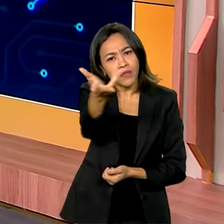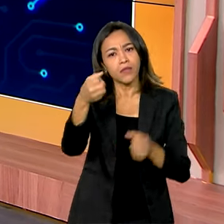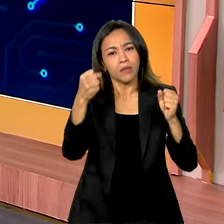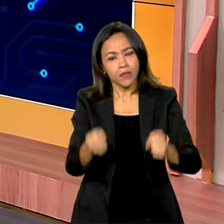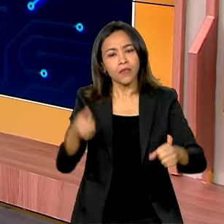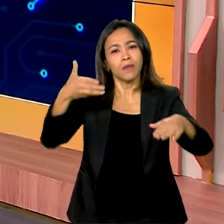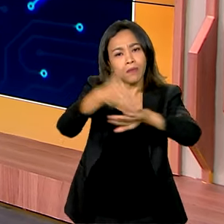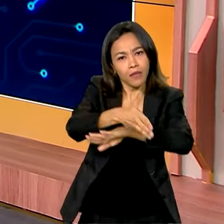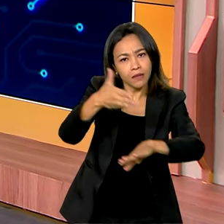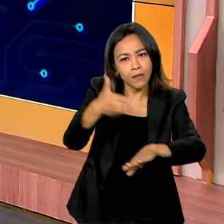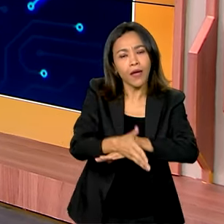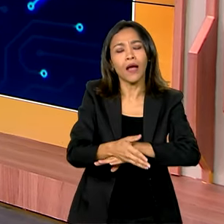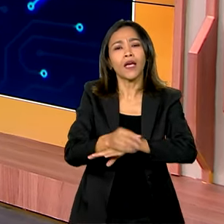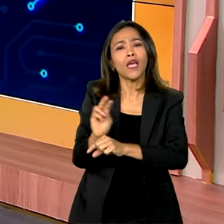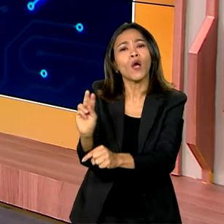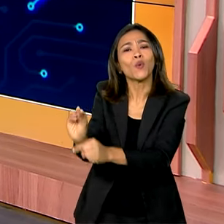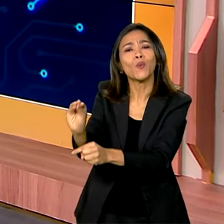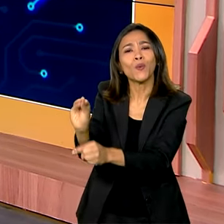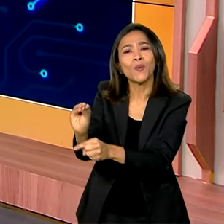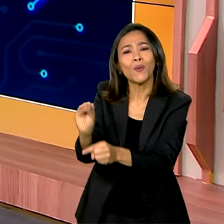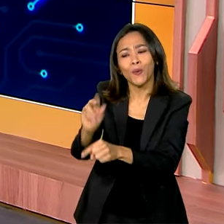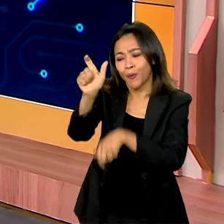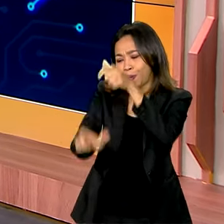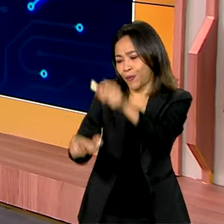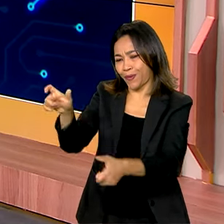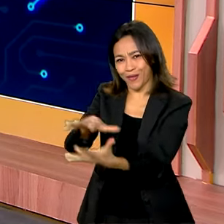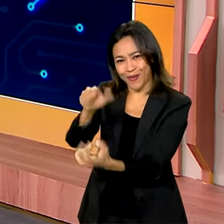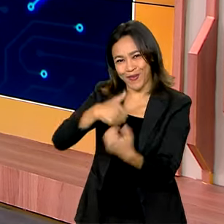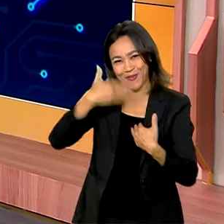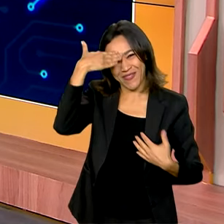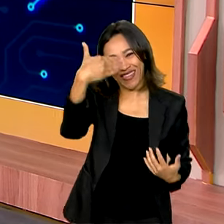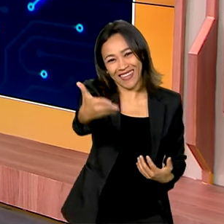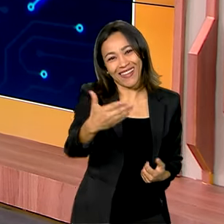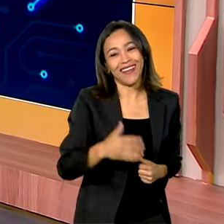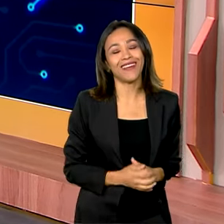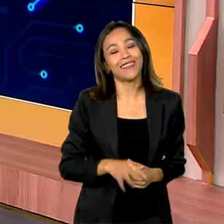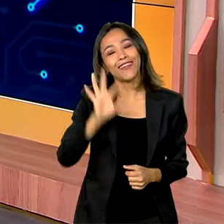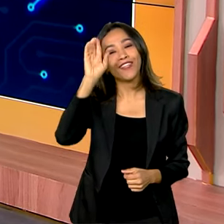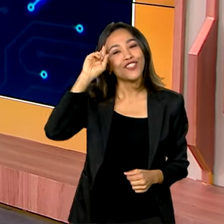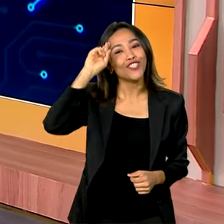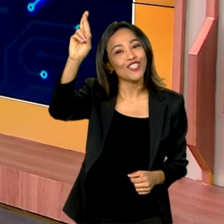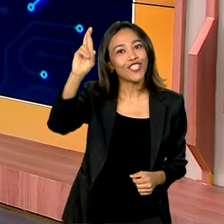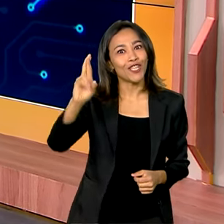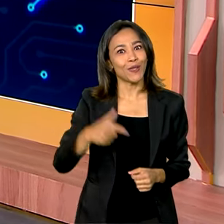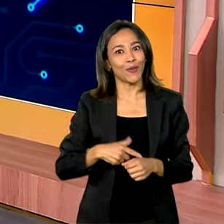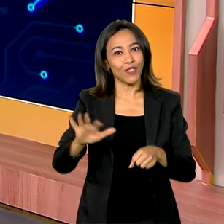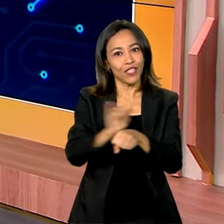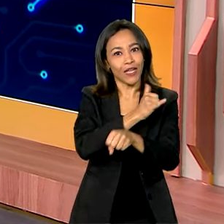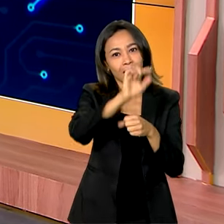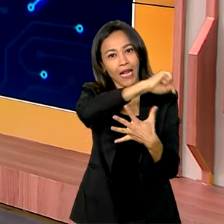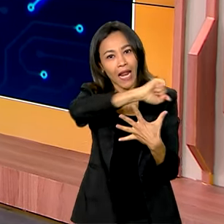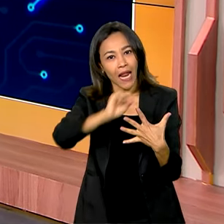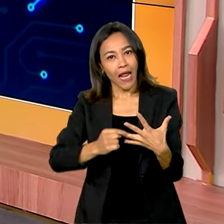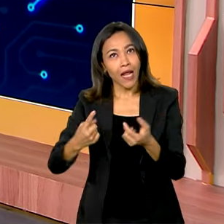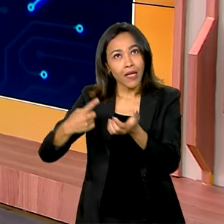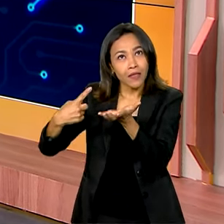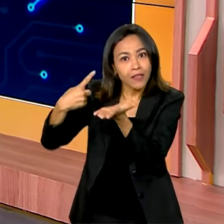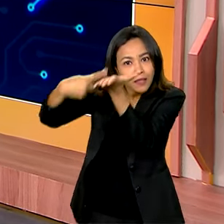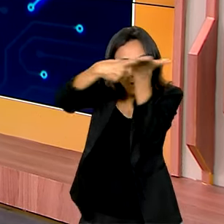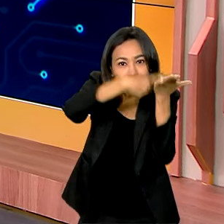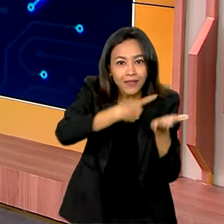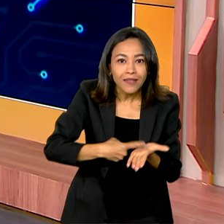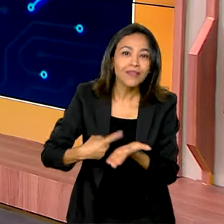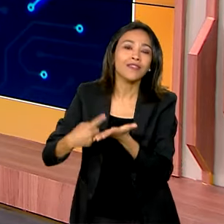ajudar a proteger os nossos idosos. Muito obrigada, Rodney Silva, Diretor de Operações Integradas e de Inteligência do